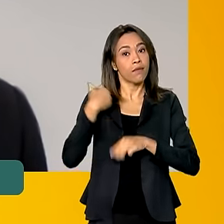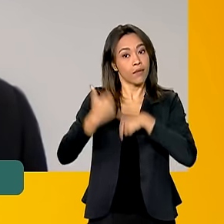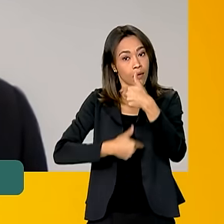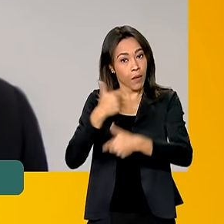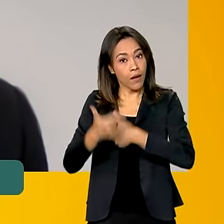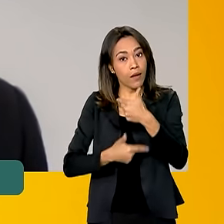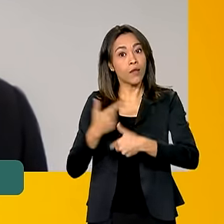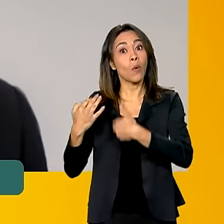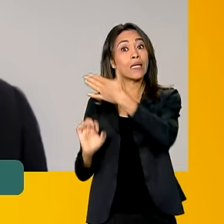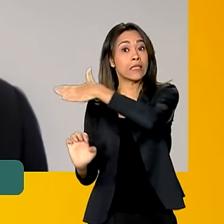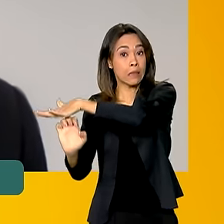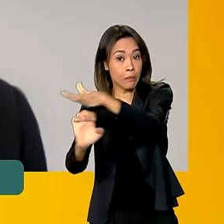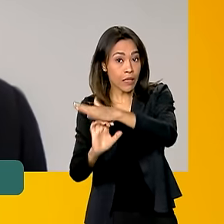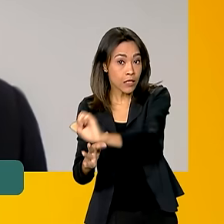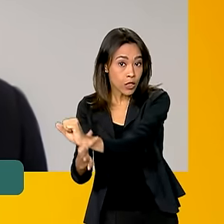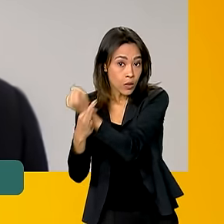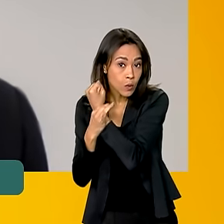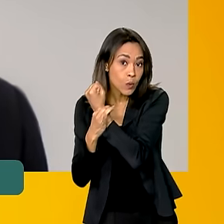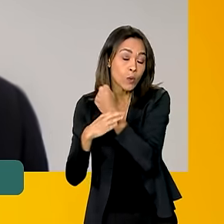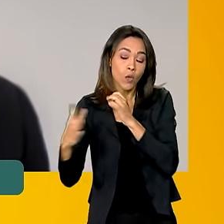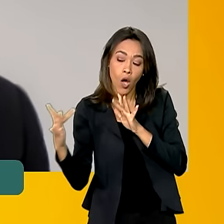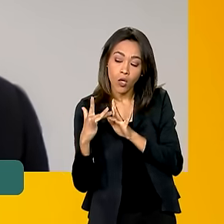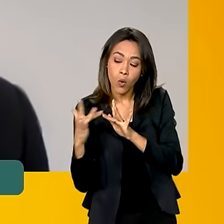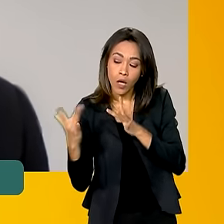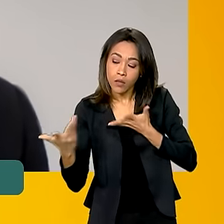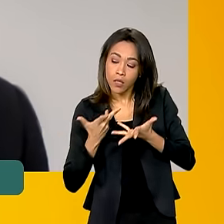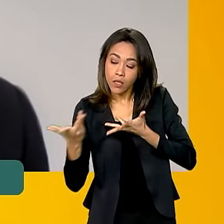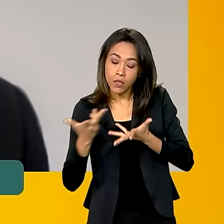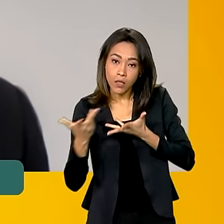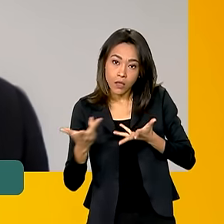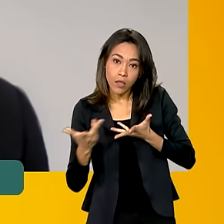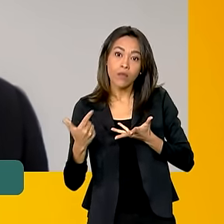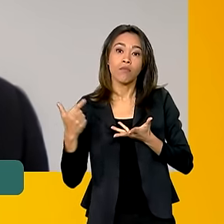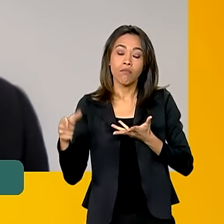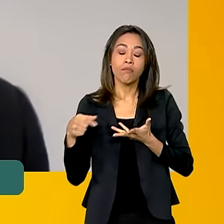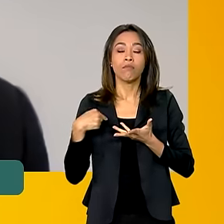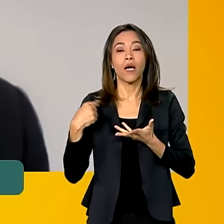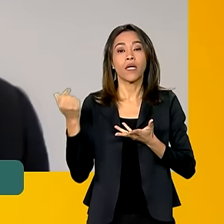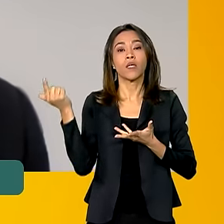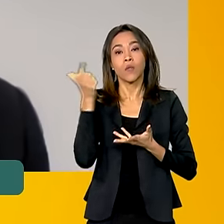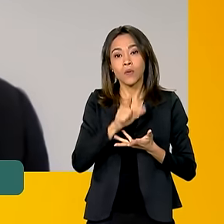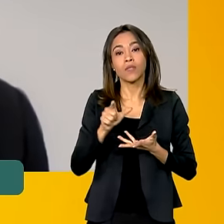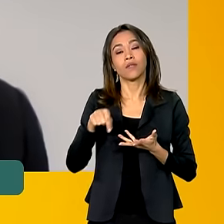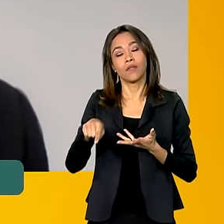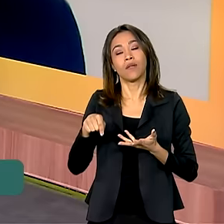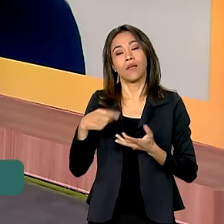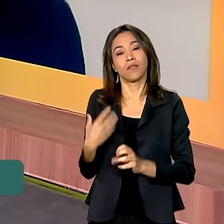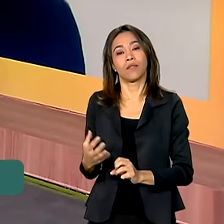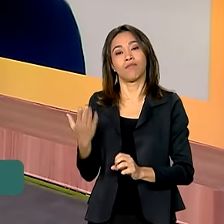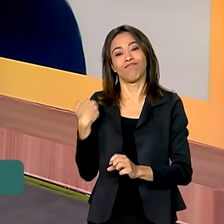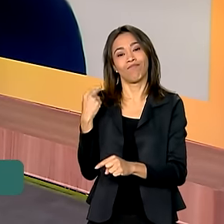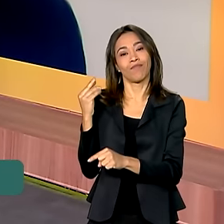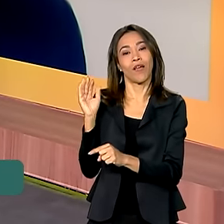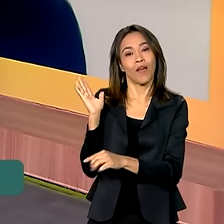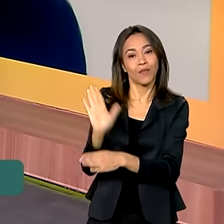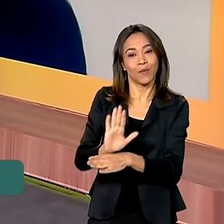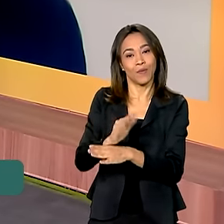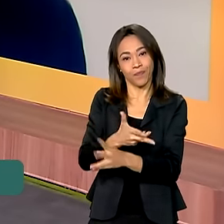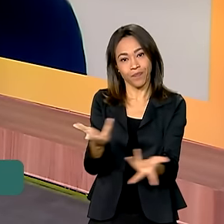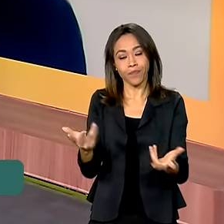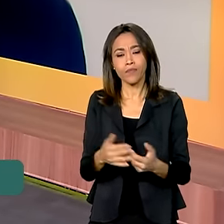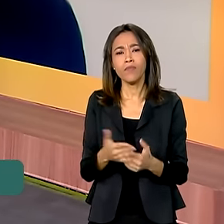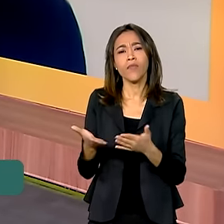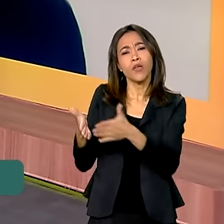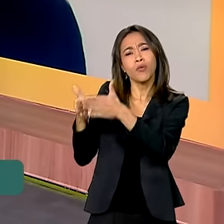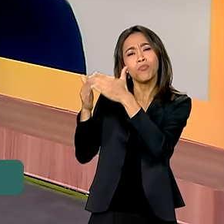seguradoras para o pronto atendimento das historias e fazendo as coberturas tão importantes. Superintendente, vou pedir para o senhor repetir